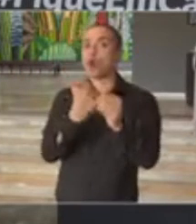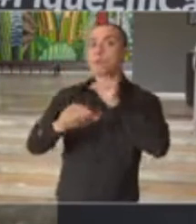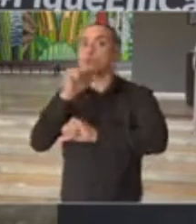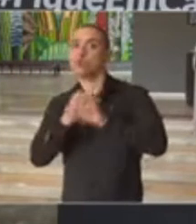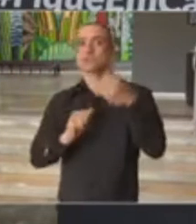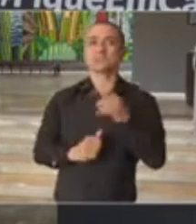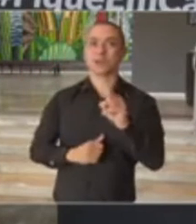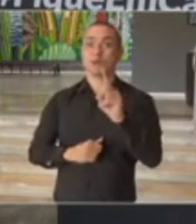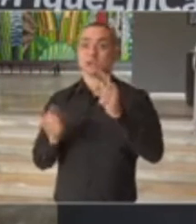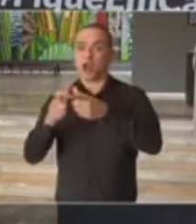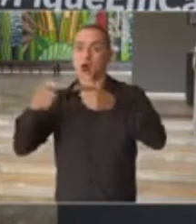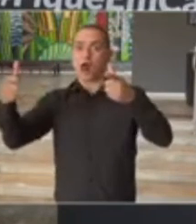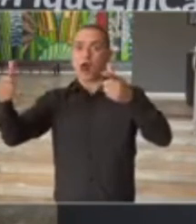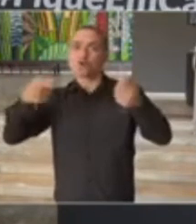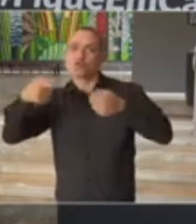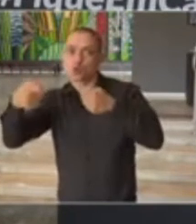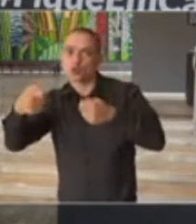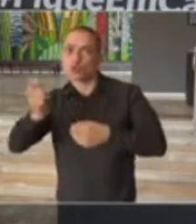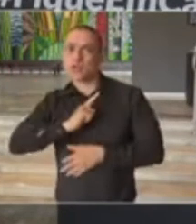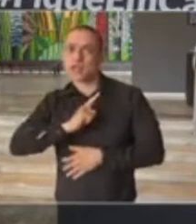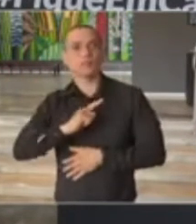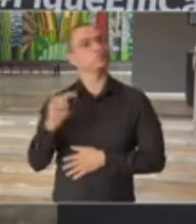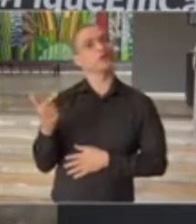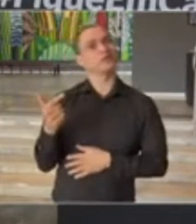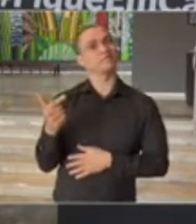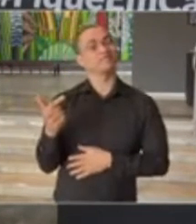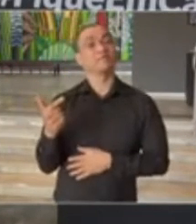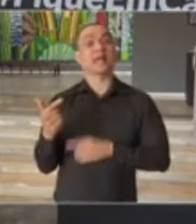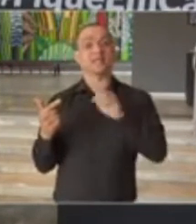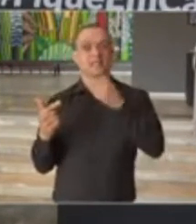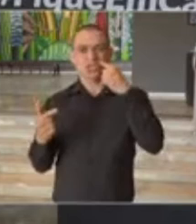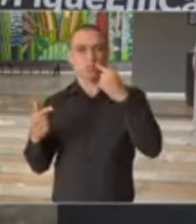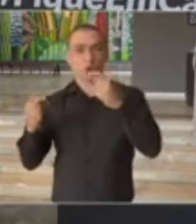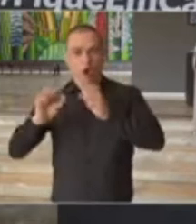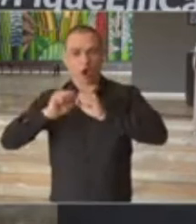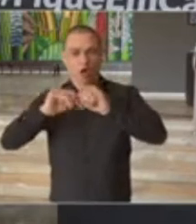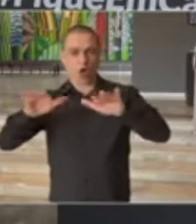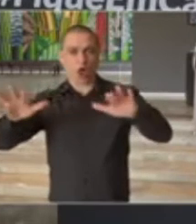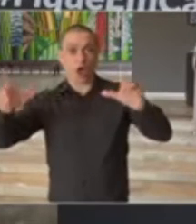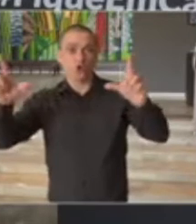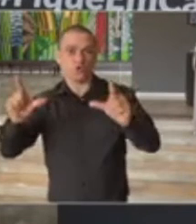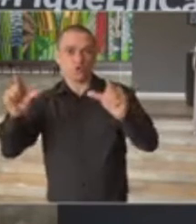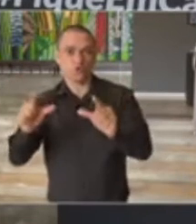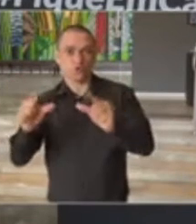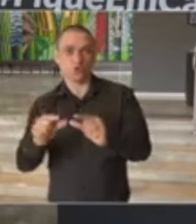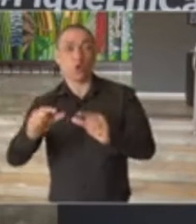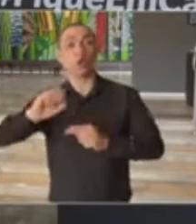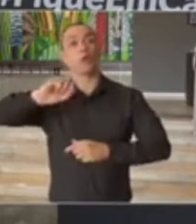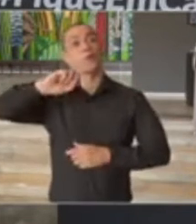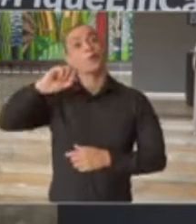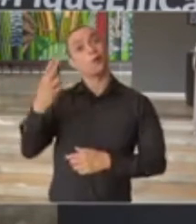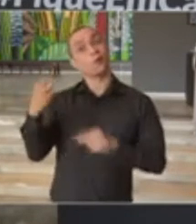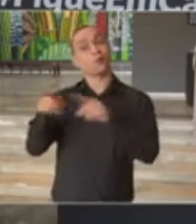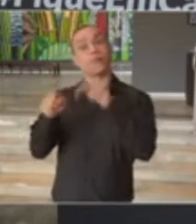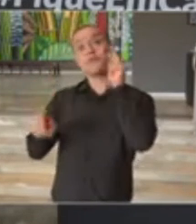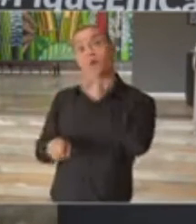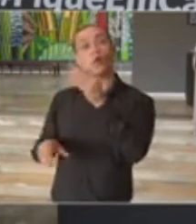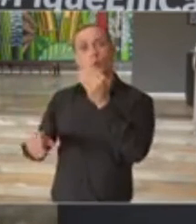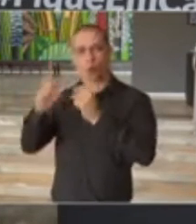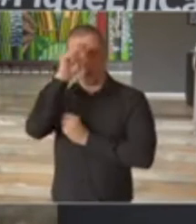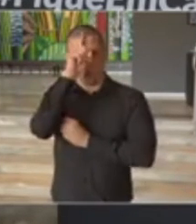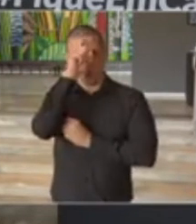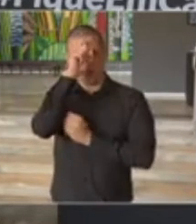com um crescimento controlado da epidemia, ou seja, com uma desaceleração do crescimento, e olhando também a